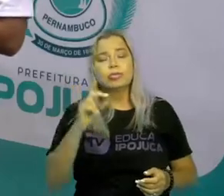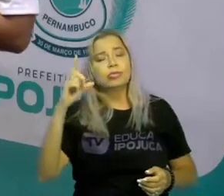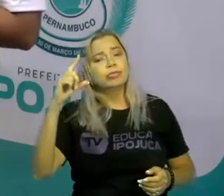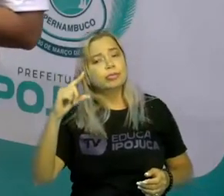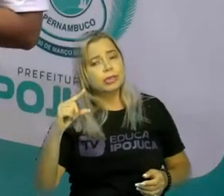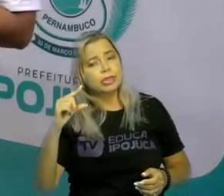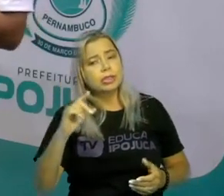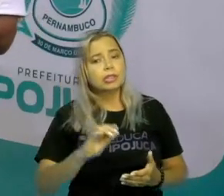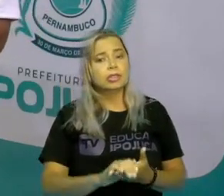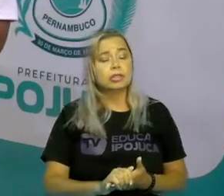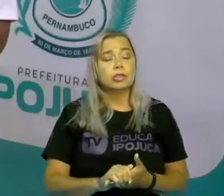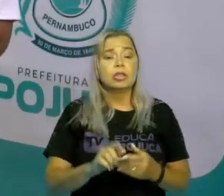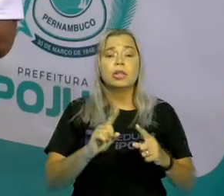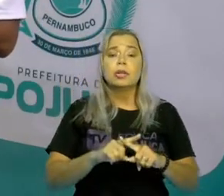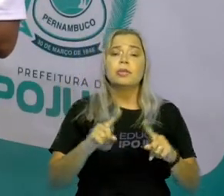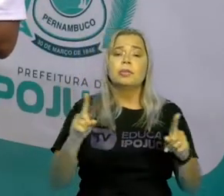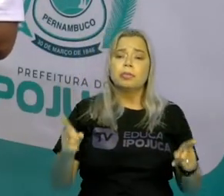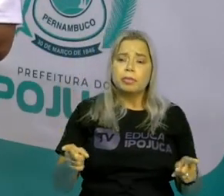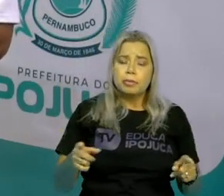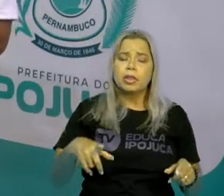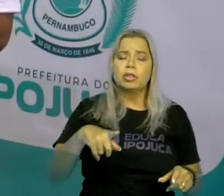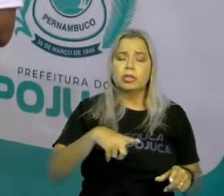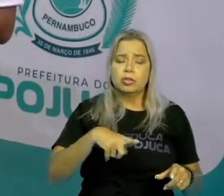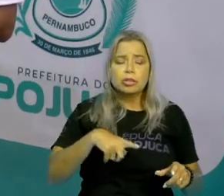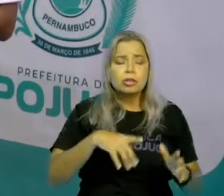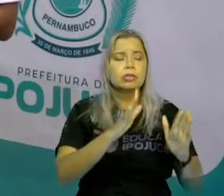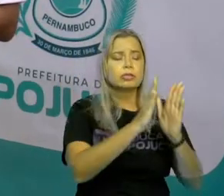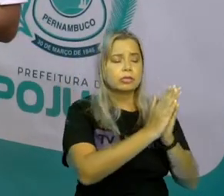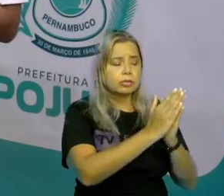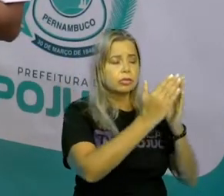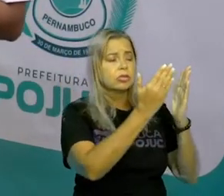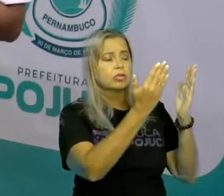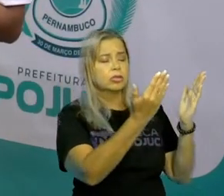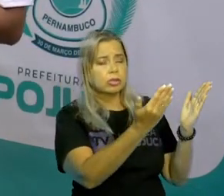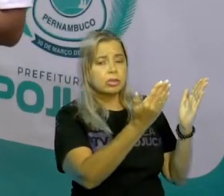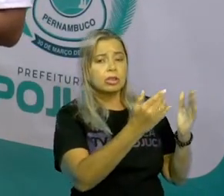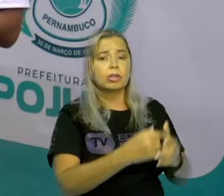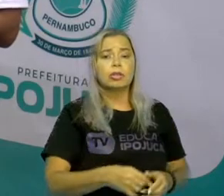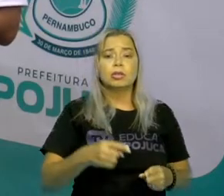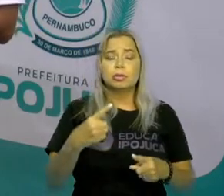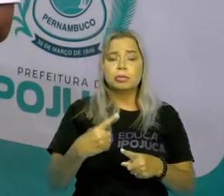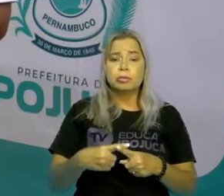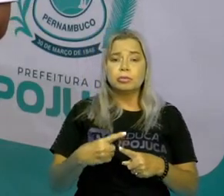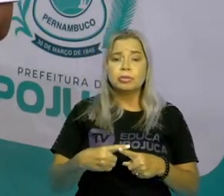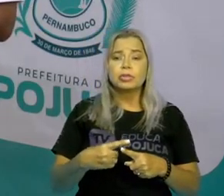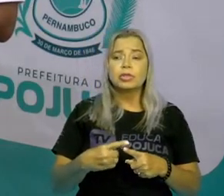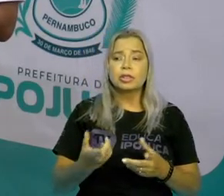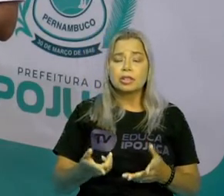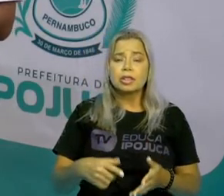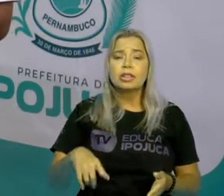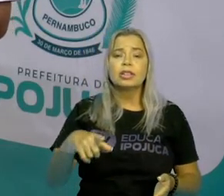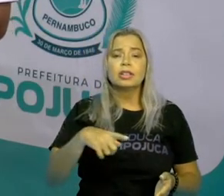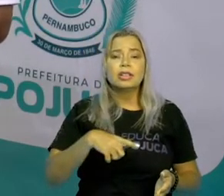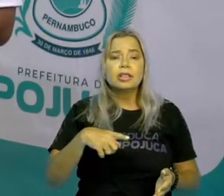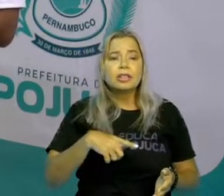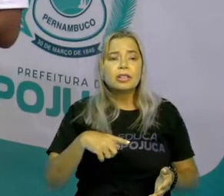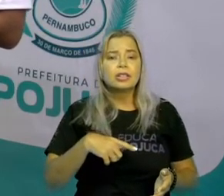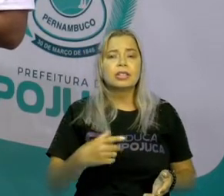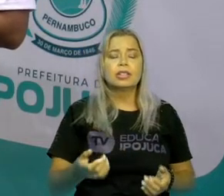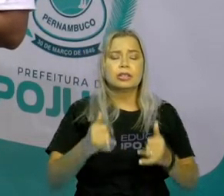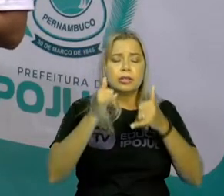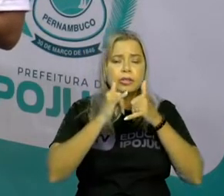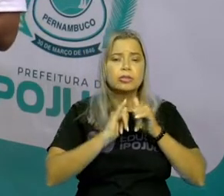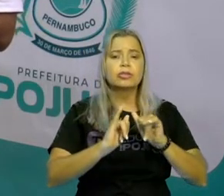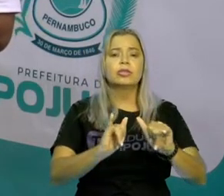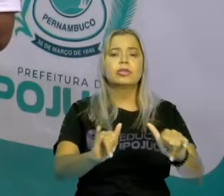faz, né? Se firmando, porque ele fica quase como se fosse um diário, né? Informando ali o dia da semana, a nossa